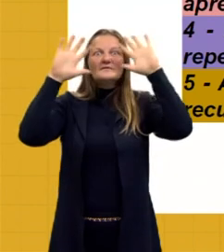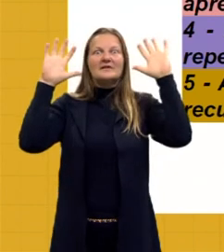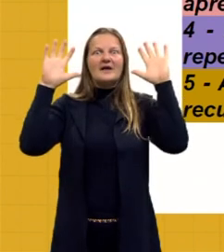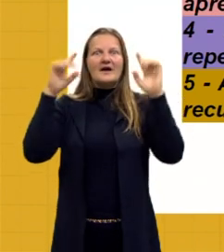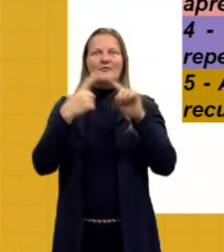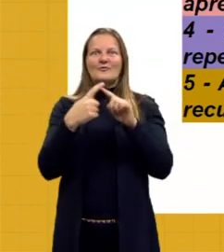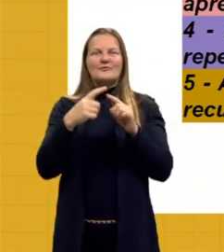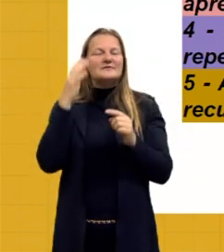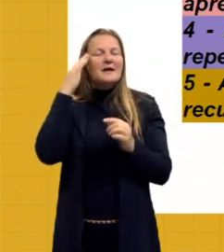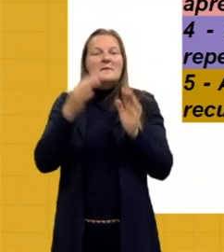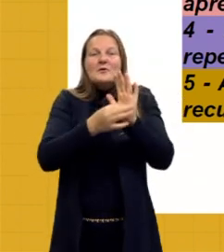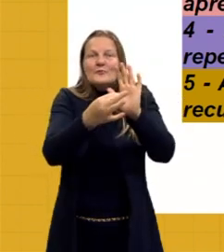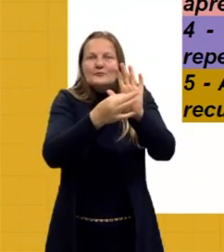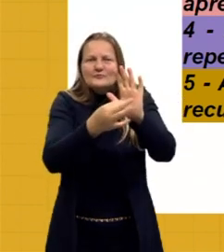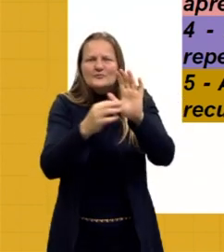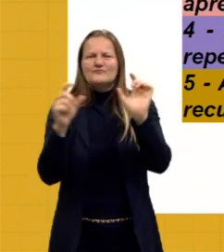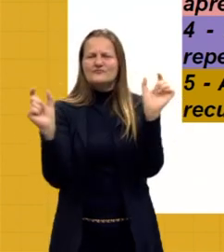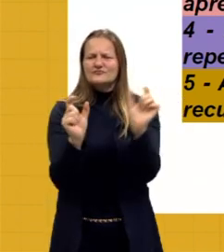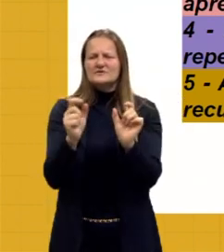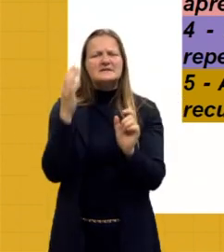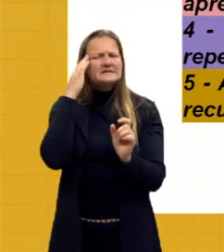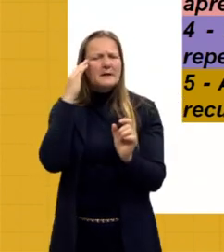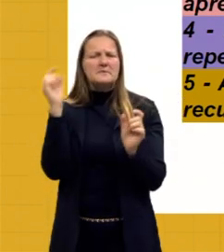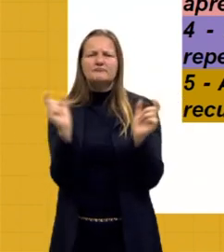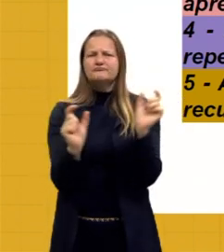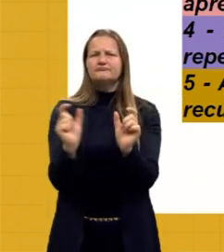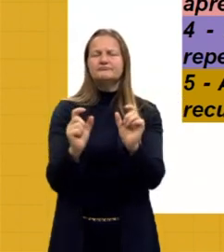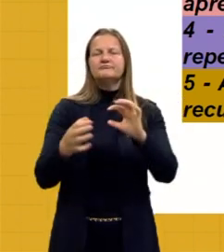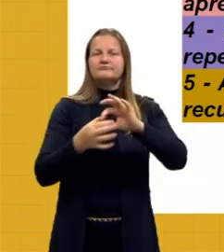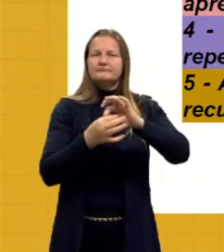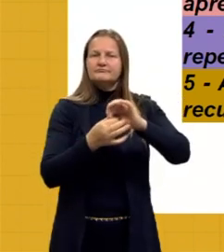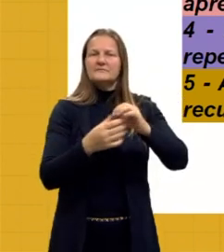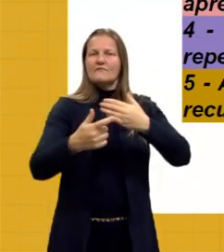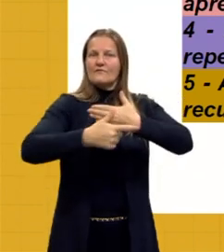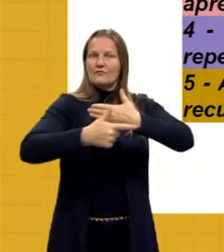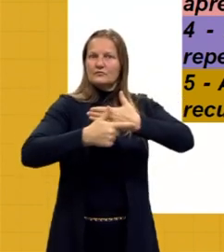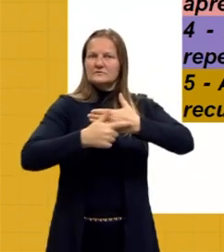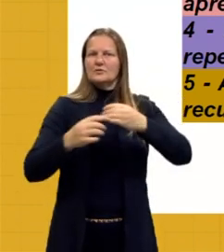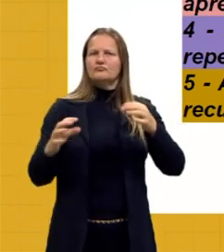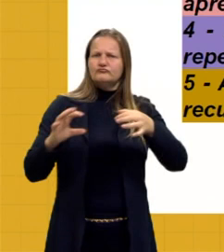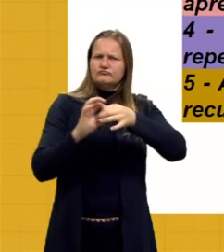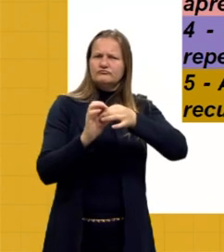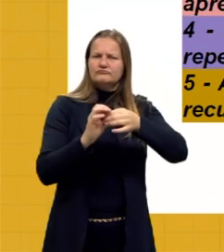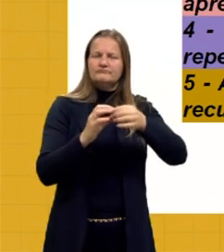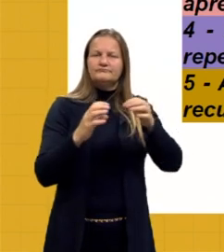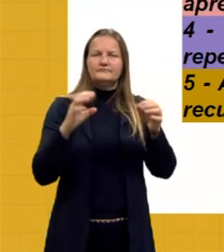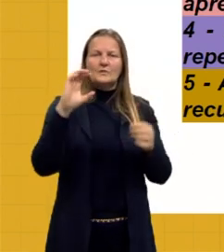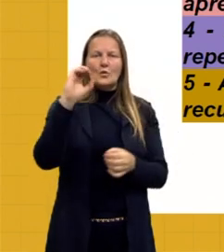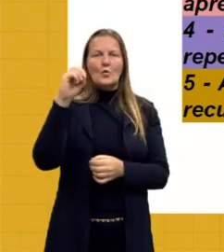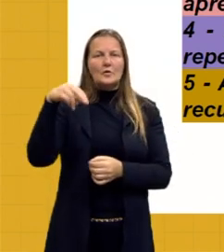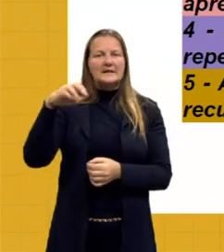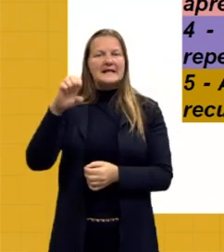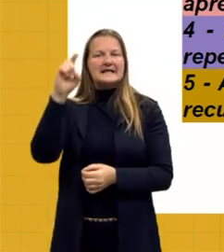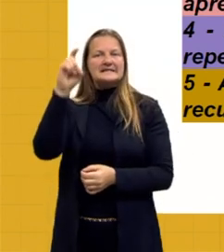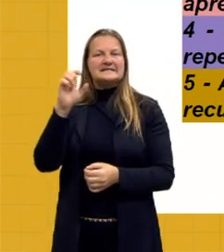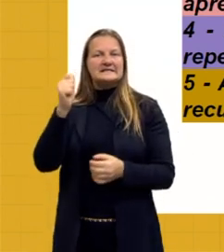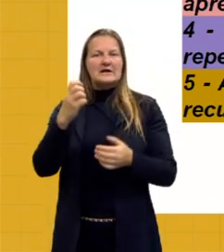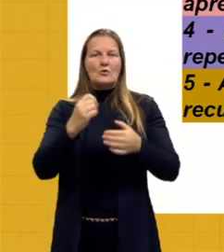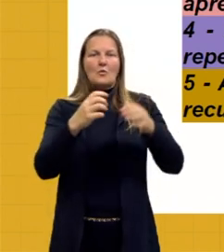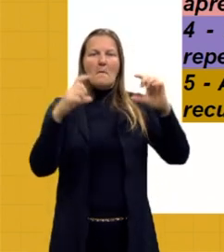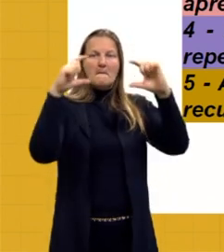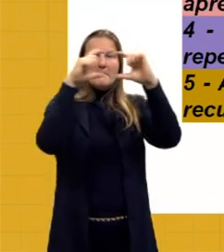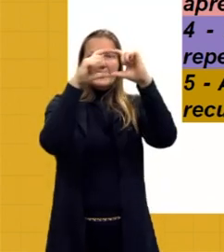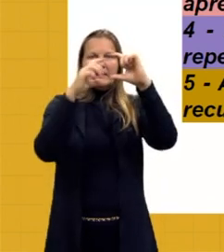operadores argumentativos, esses elementos que servem para estabelecer a conexão dentro do